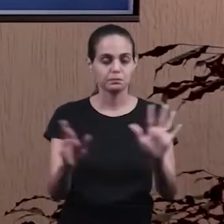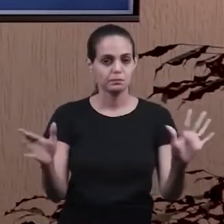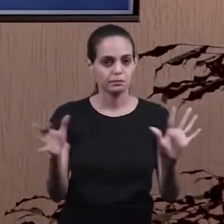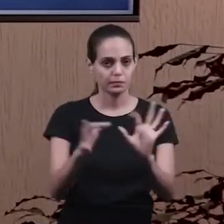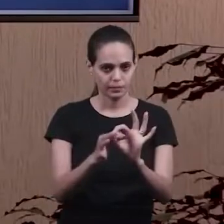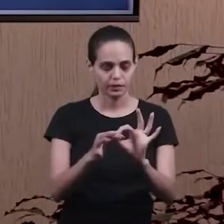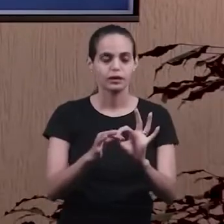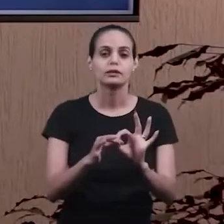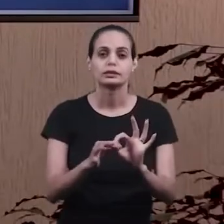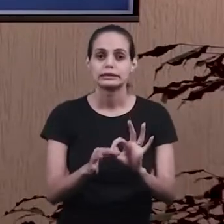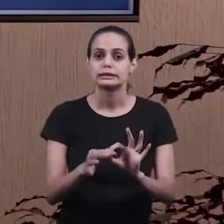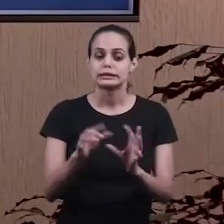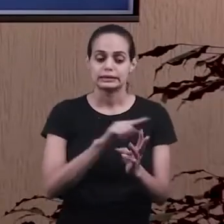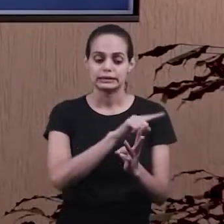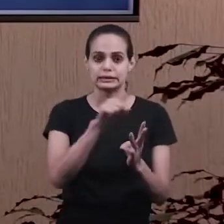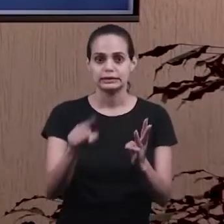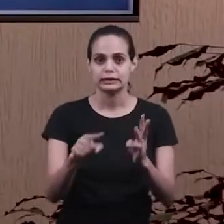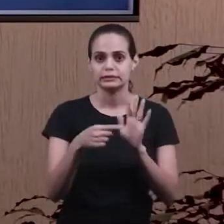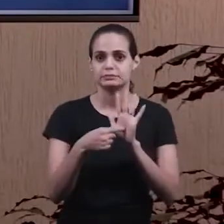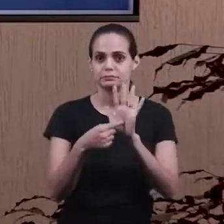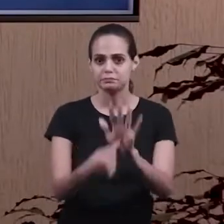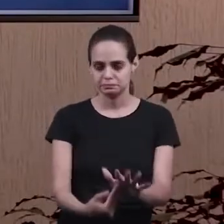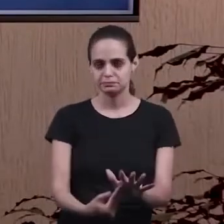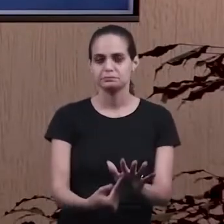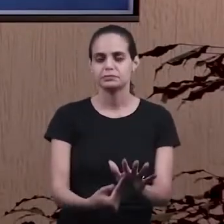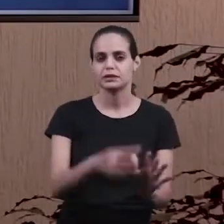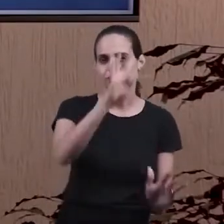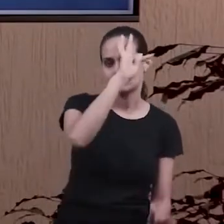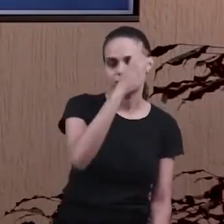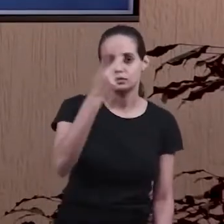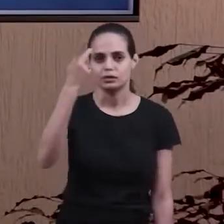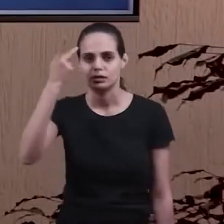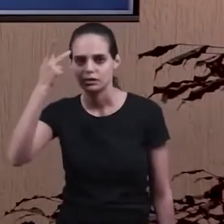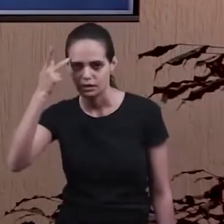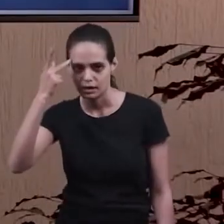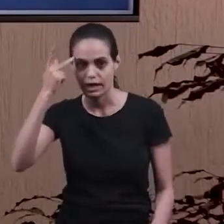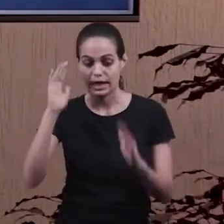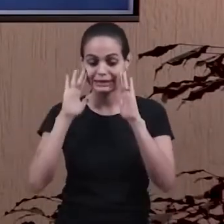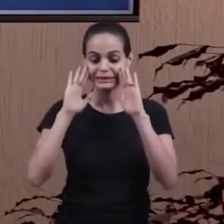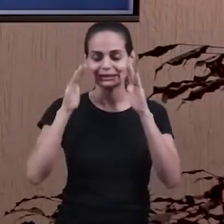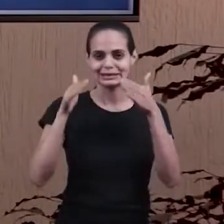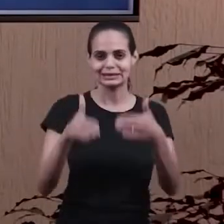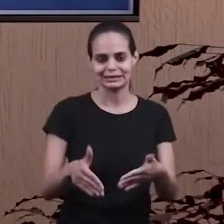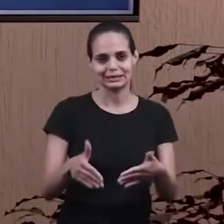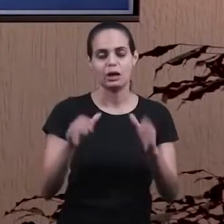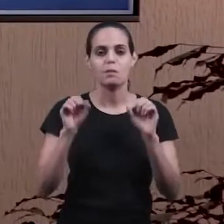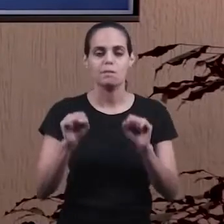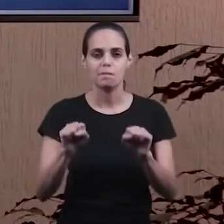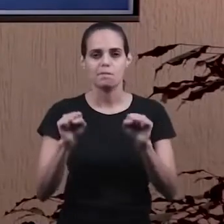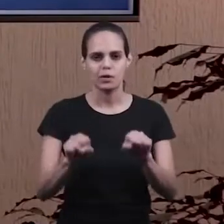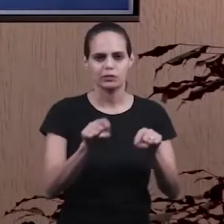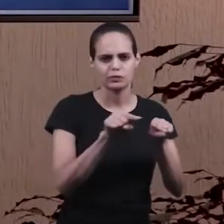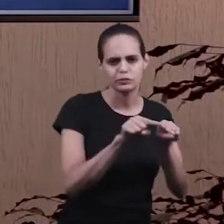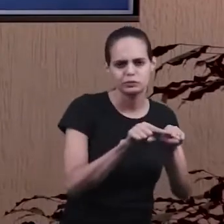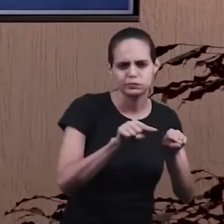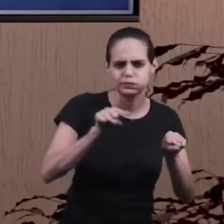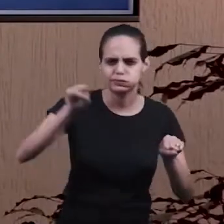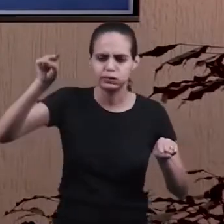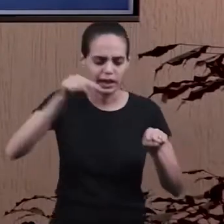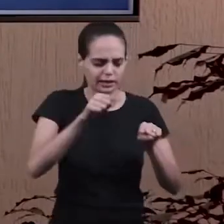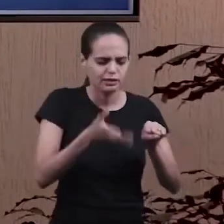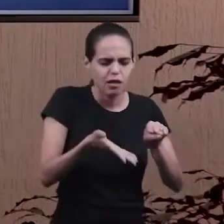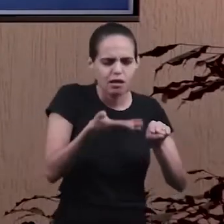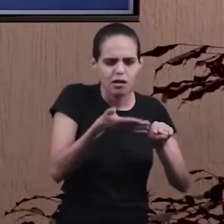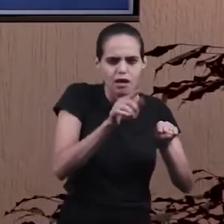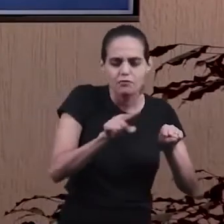fazer com que esse transtorno que é dimensional, que pode ter desde um lado extremamente leve,